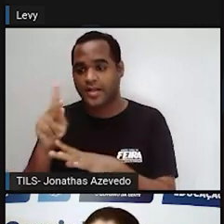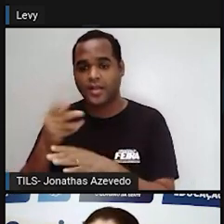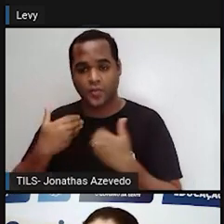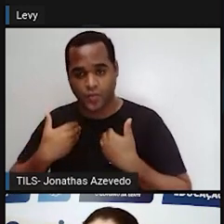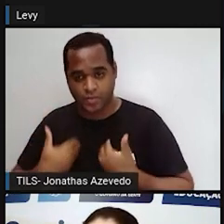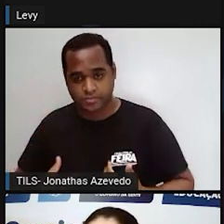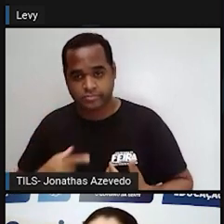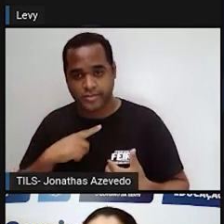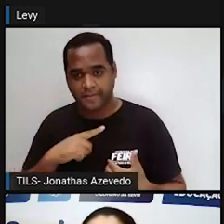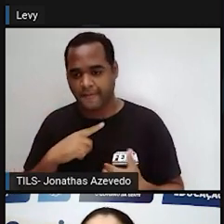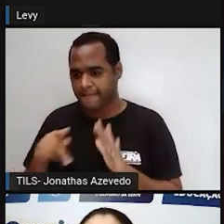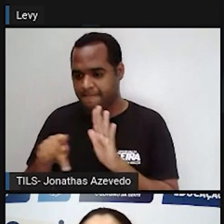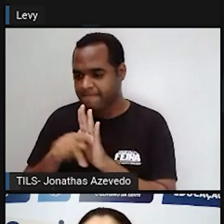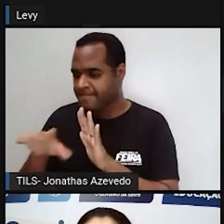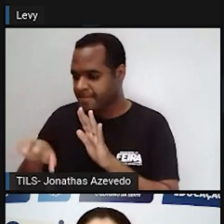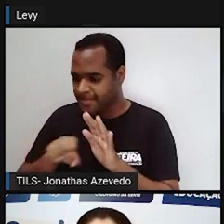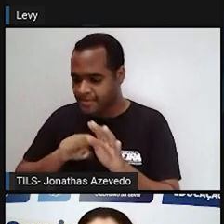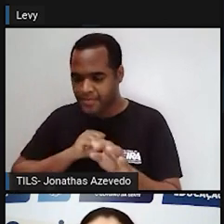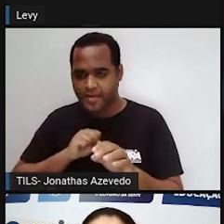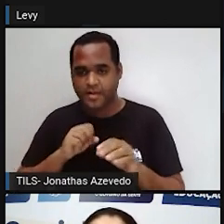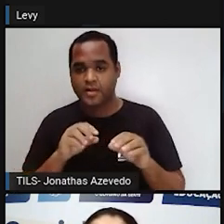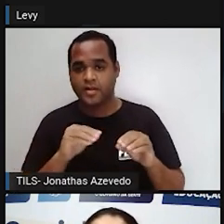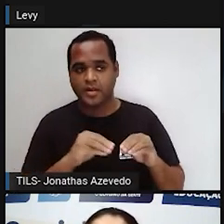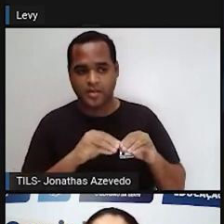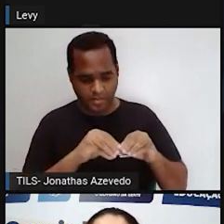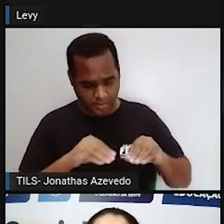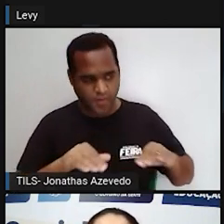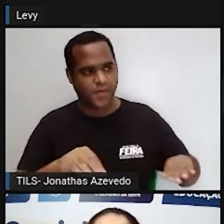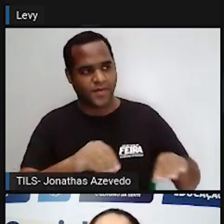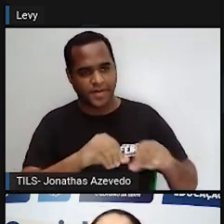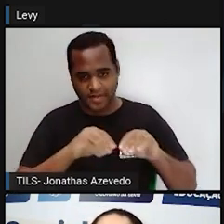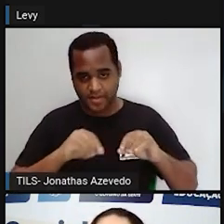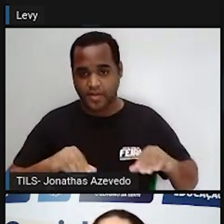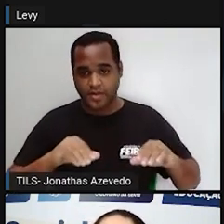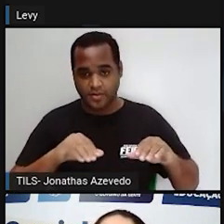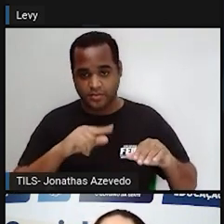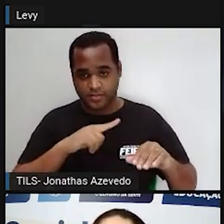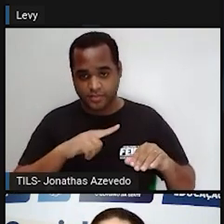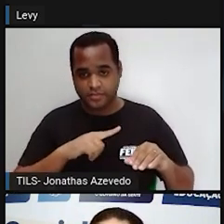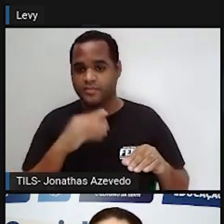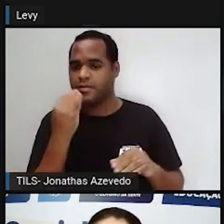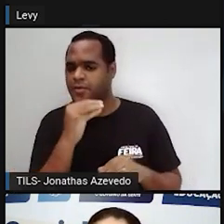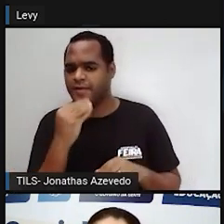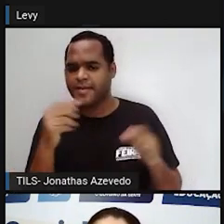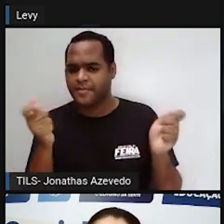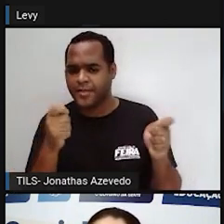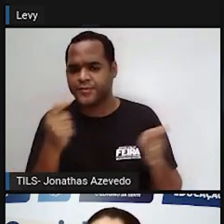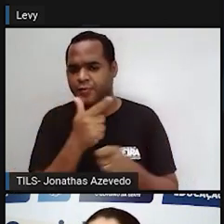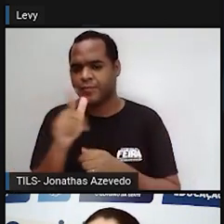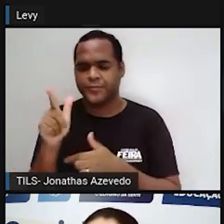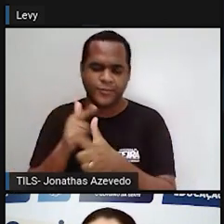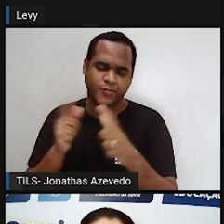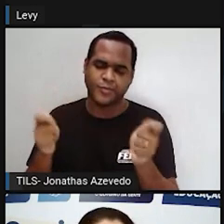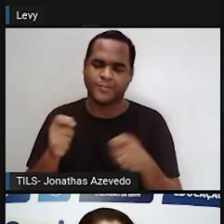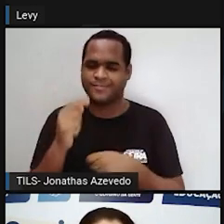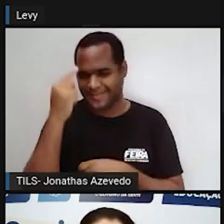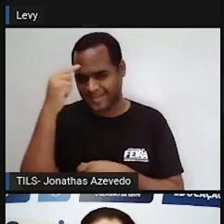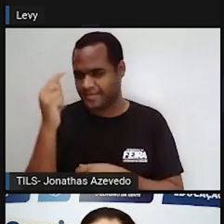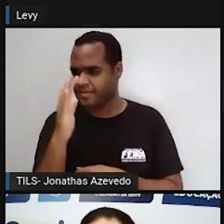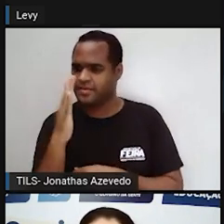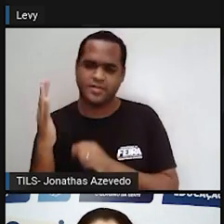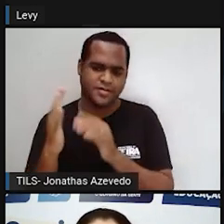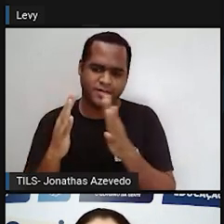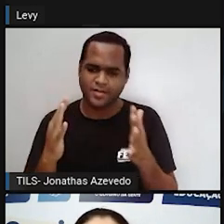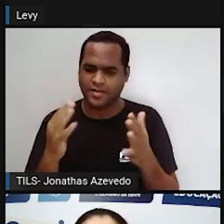presentes ali naquele corpo, vão devolver para o solo para que os organismos possam reaproveitar aqueles nutrientes. Porque na natureza nada se